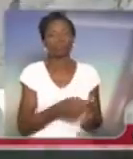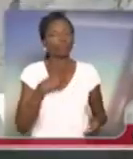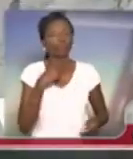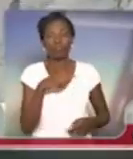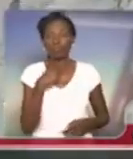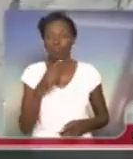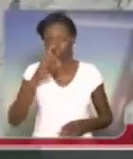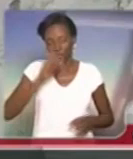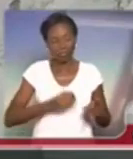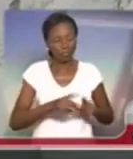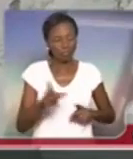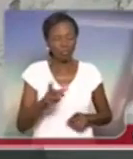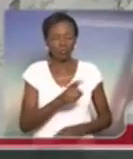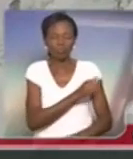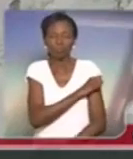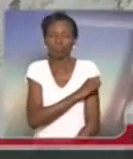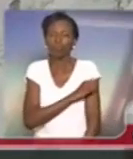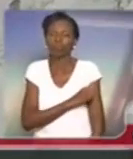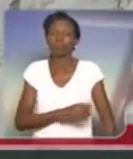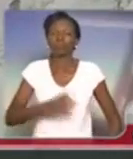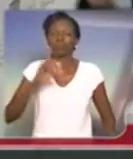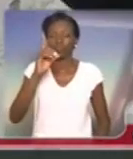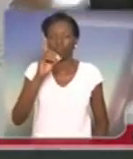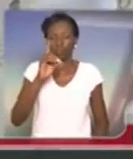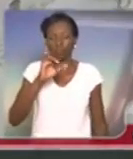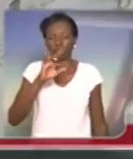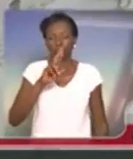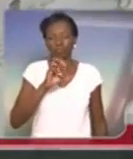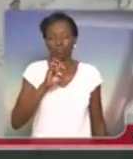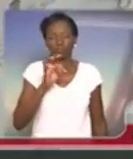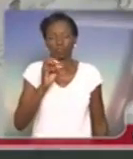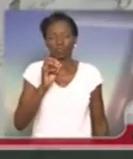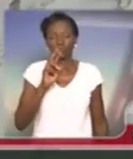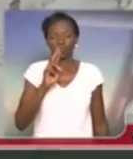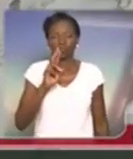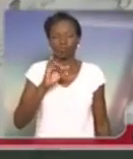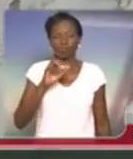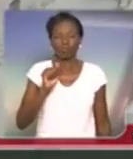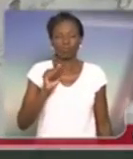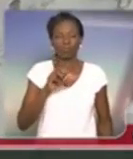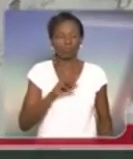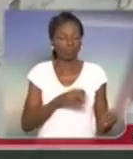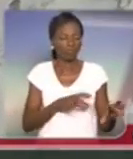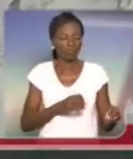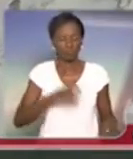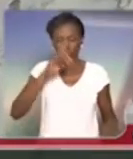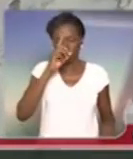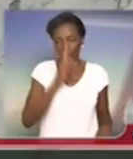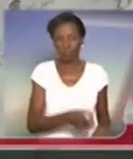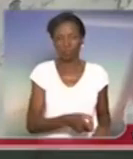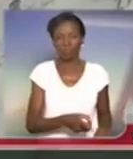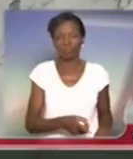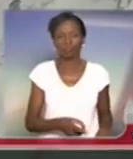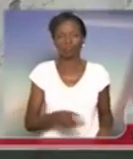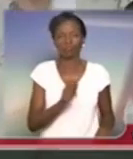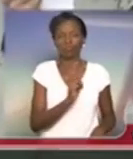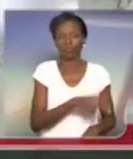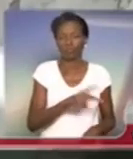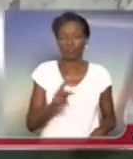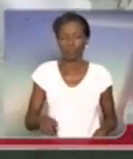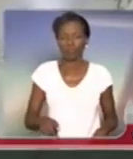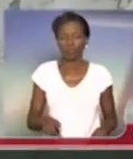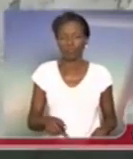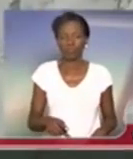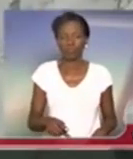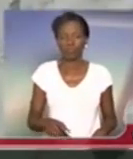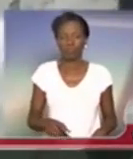retalhar os alunos, a Diretoria de Ensino ordenou que os professores tenham o ponto cortado. Mas